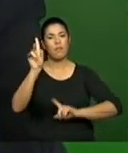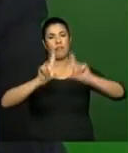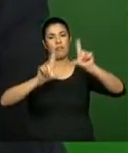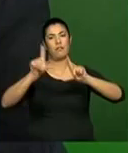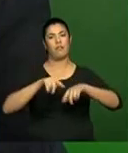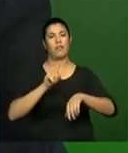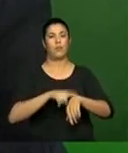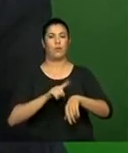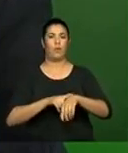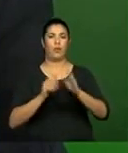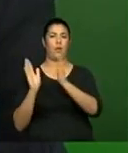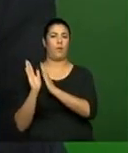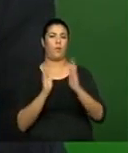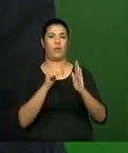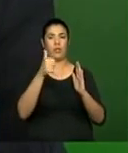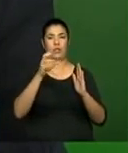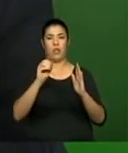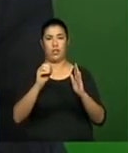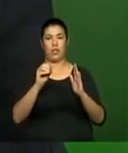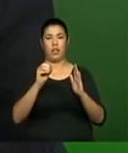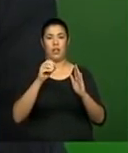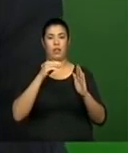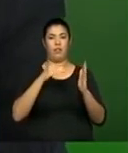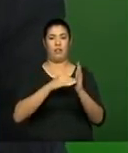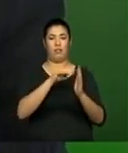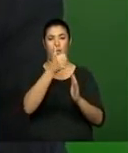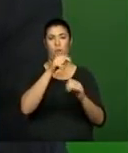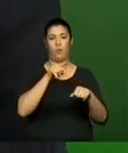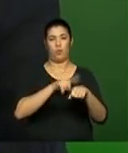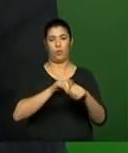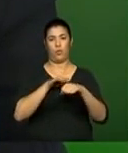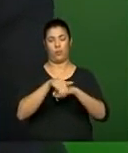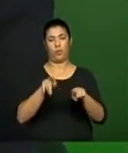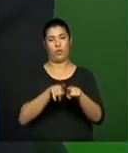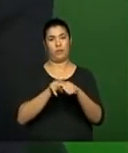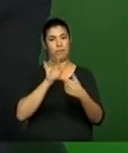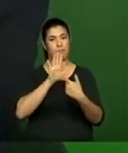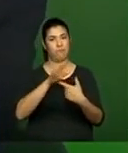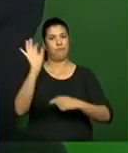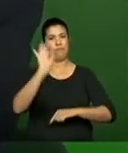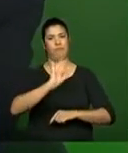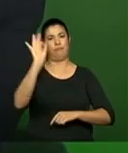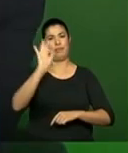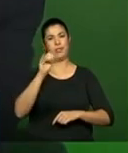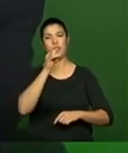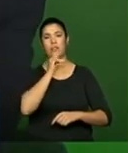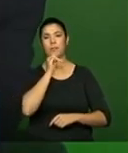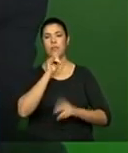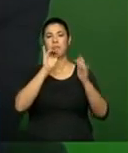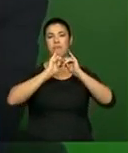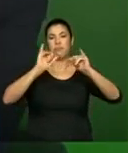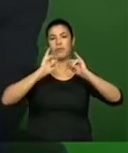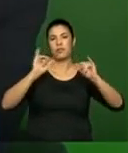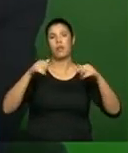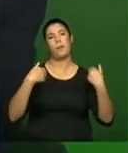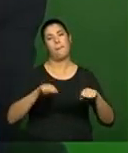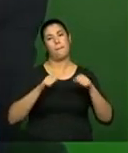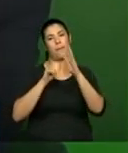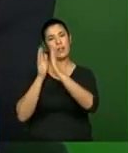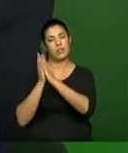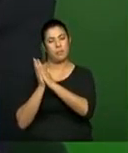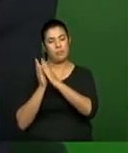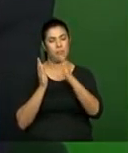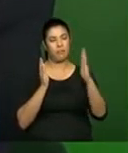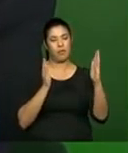11h já é tão importante quanto das 7h às 8h. Então, isso demonstra também que o nosso horário nobre quando a gente vai fazer anúncio pode ir para as